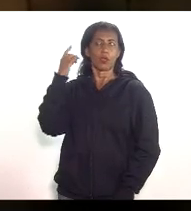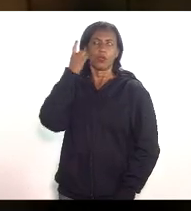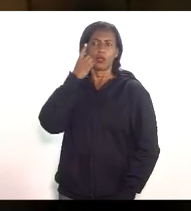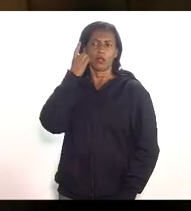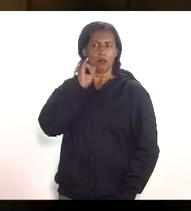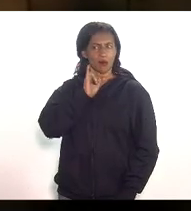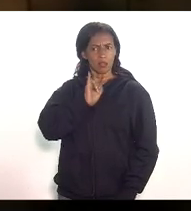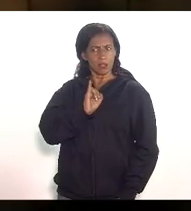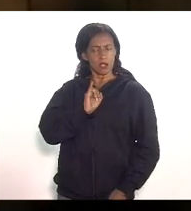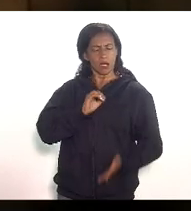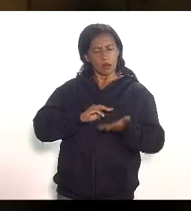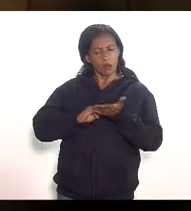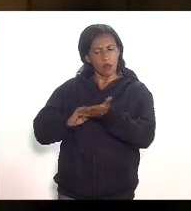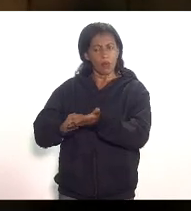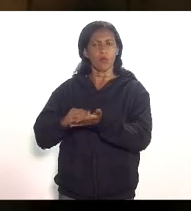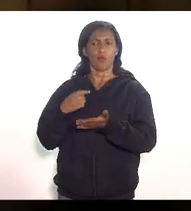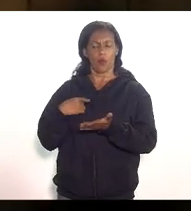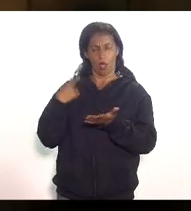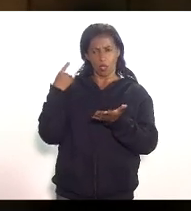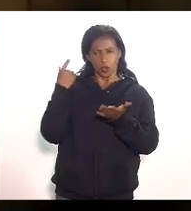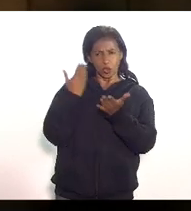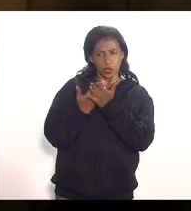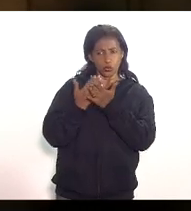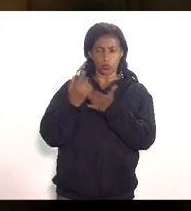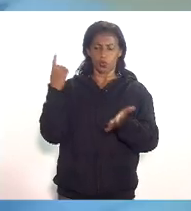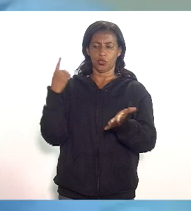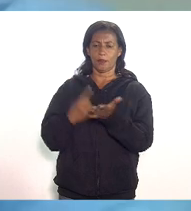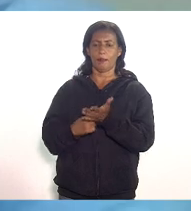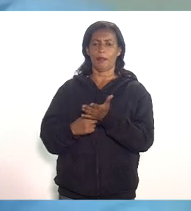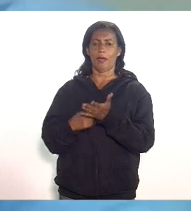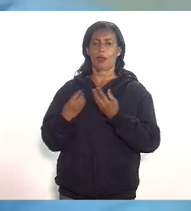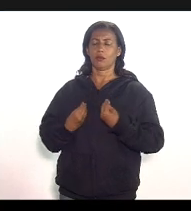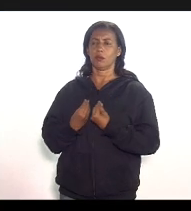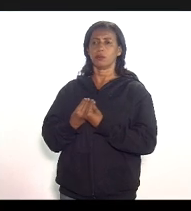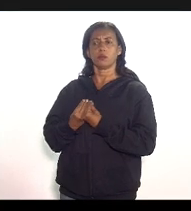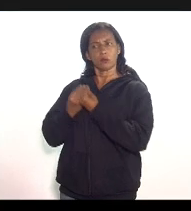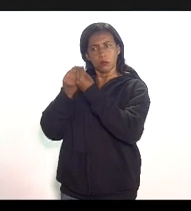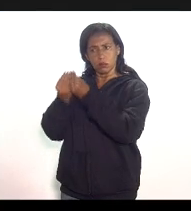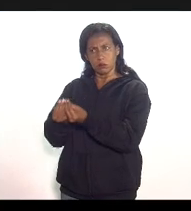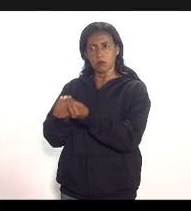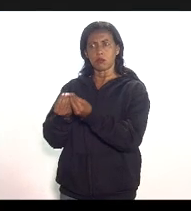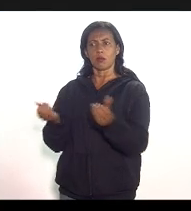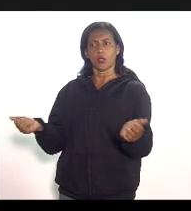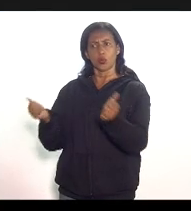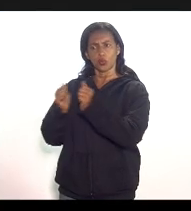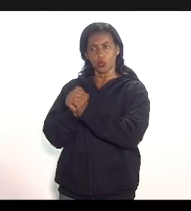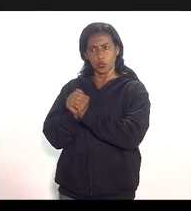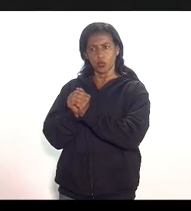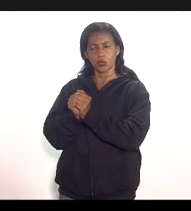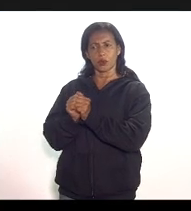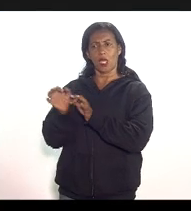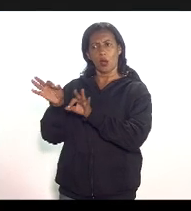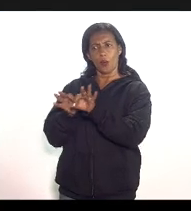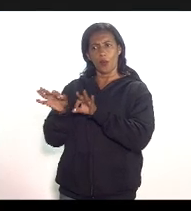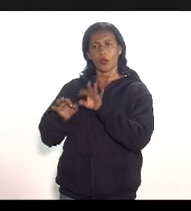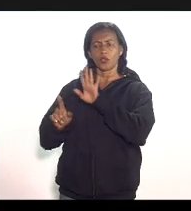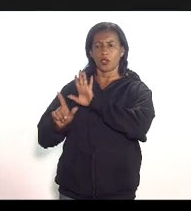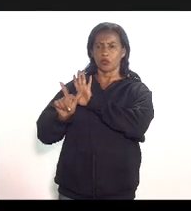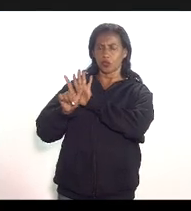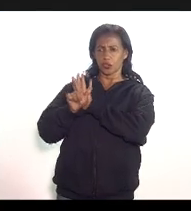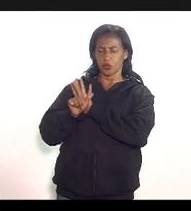encaminhado encaminhar esse estudo de impacto para compor para se juntar se unir ao projeto de lei